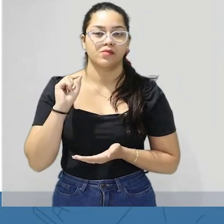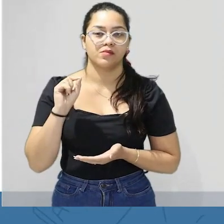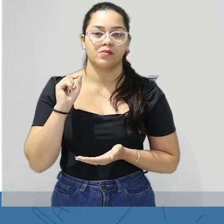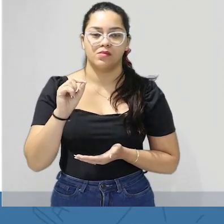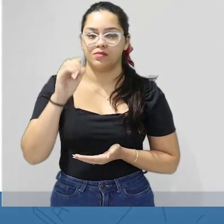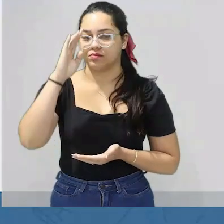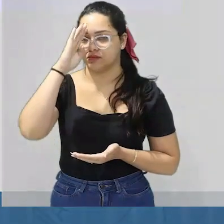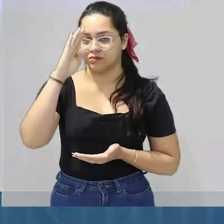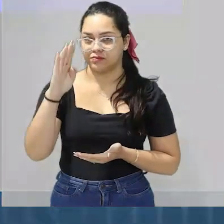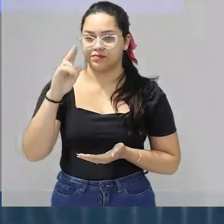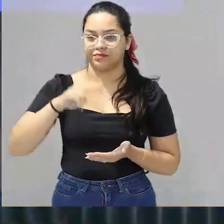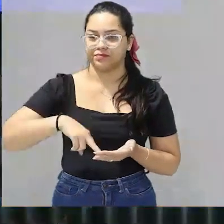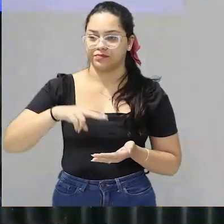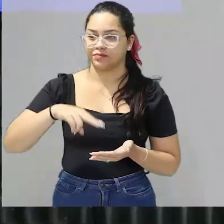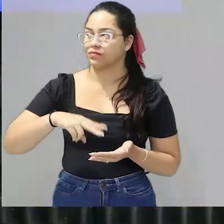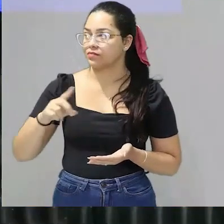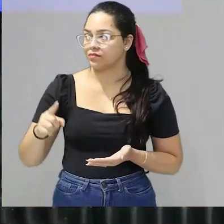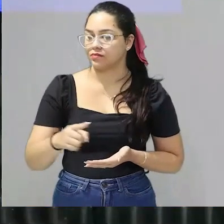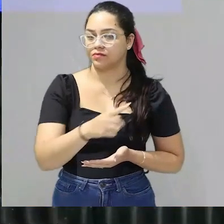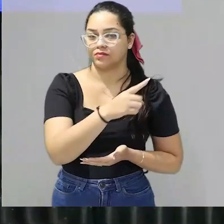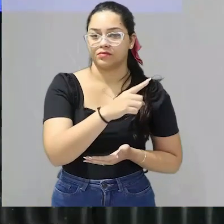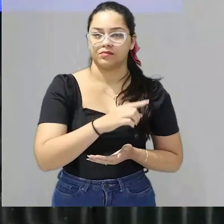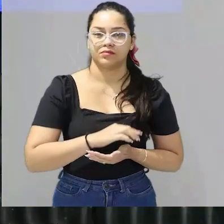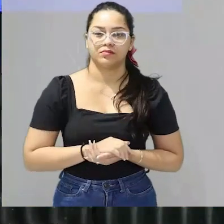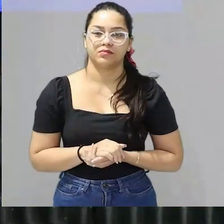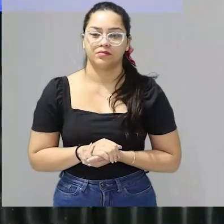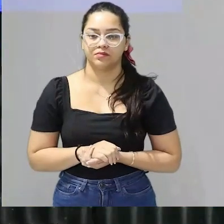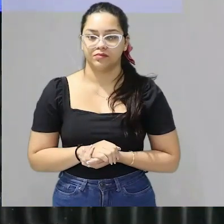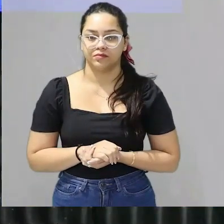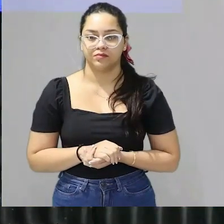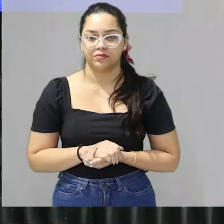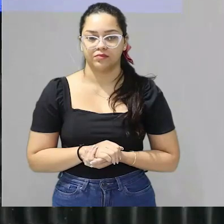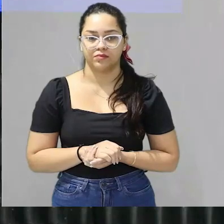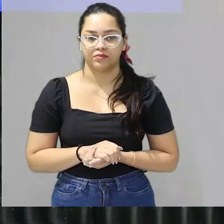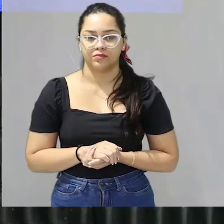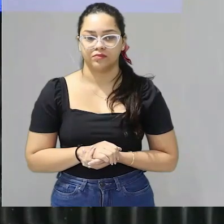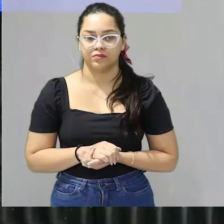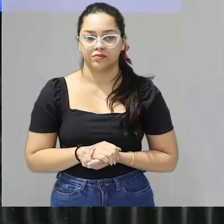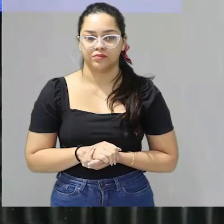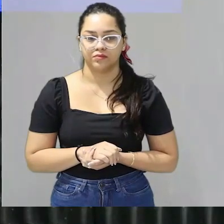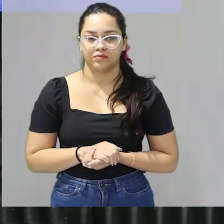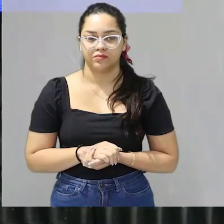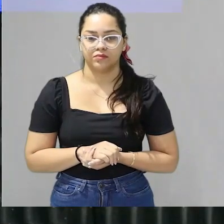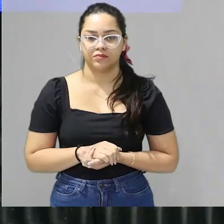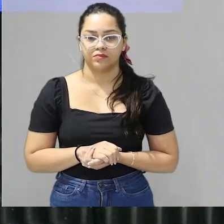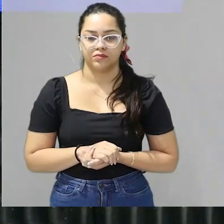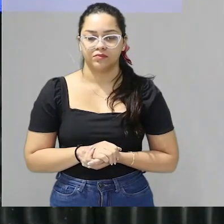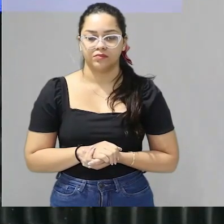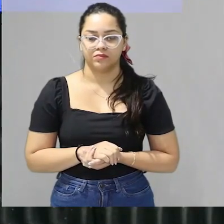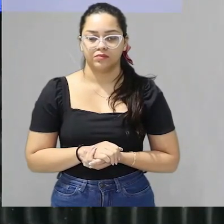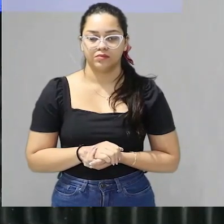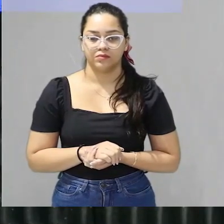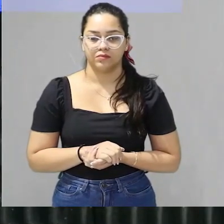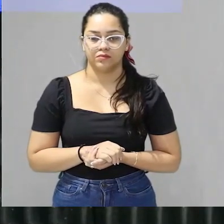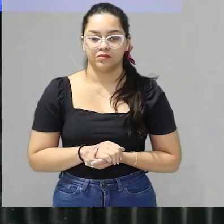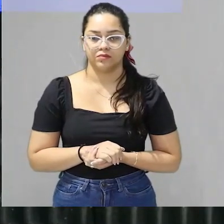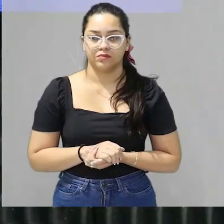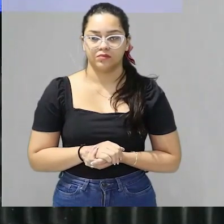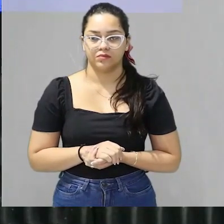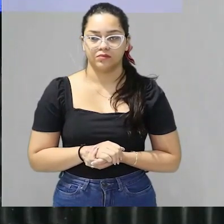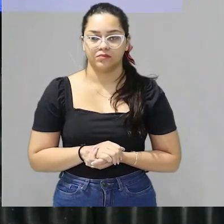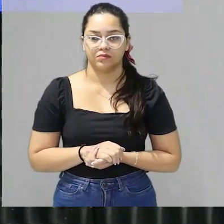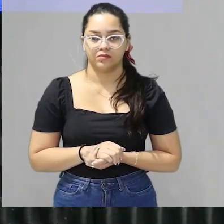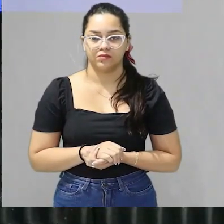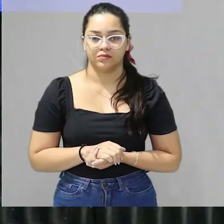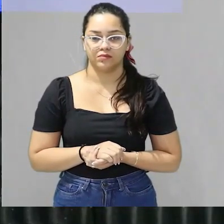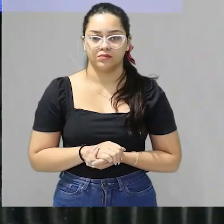principal que será defendida pelo autor dessa forma ela deve aparecer na introdução ou seja logo